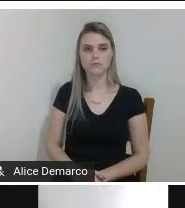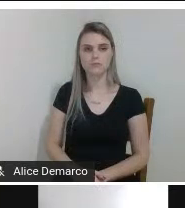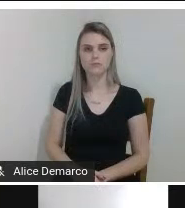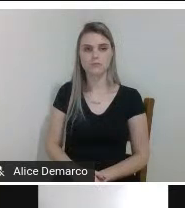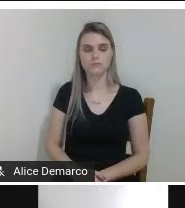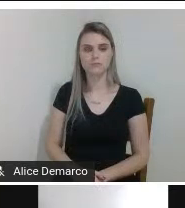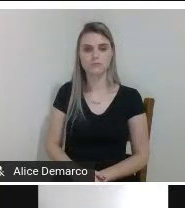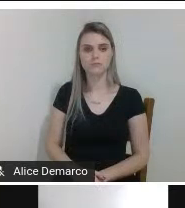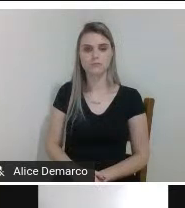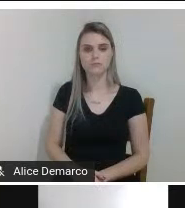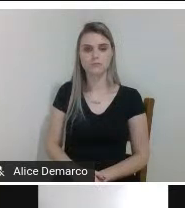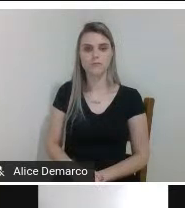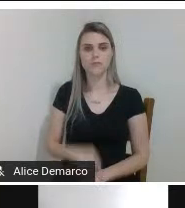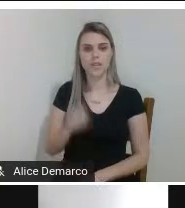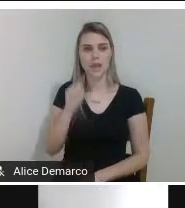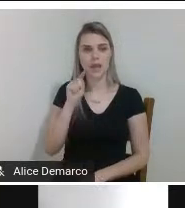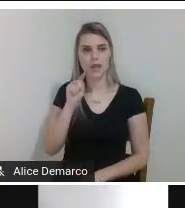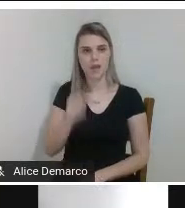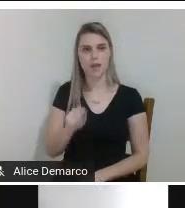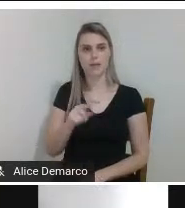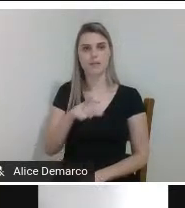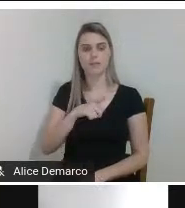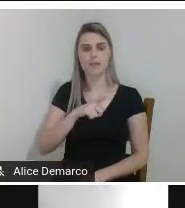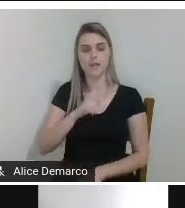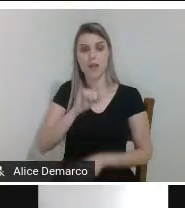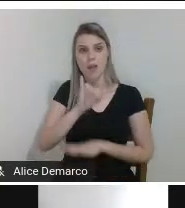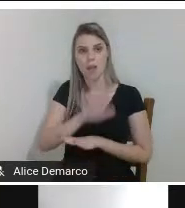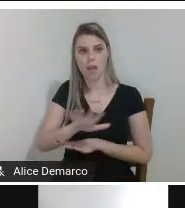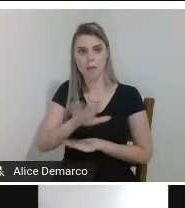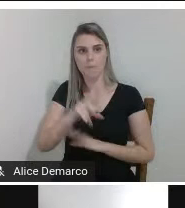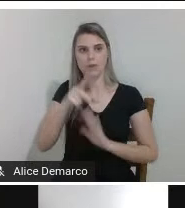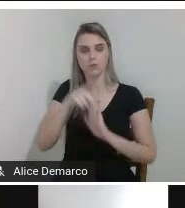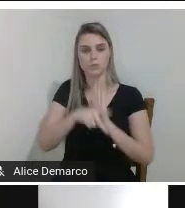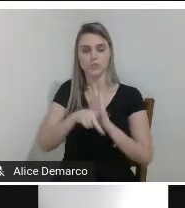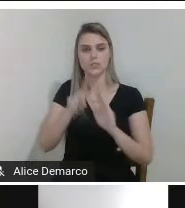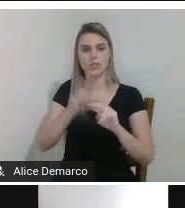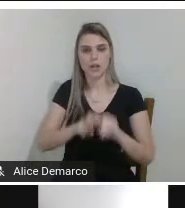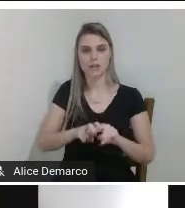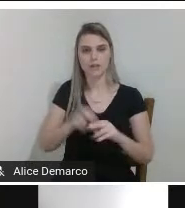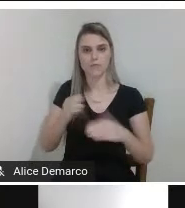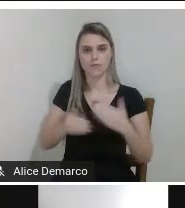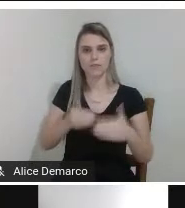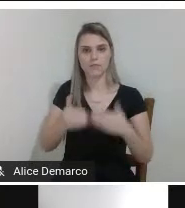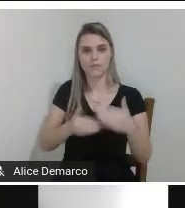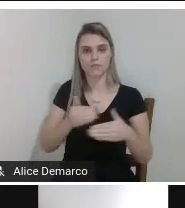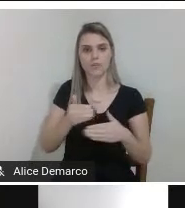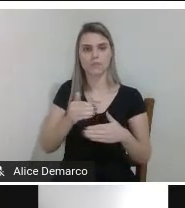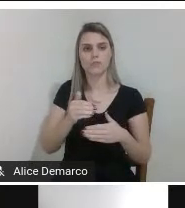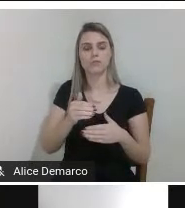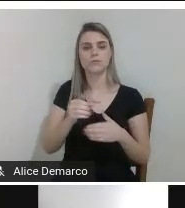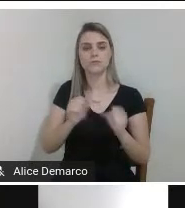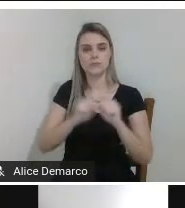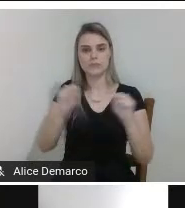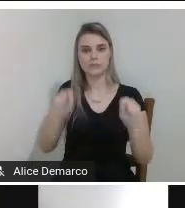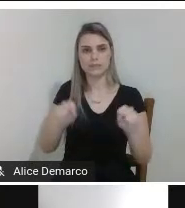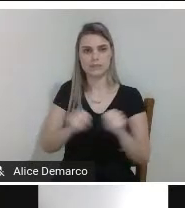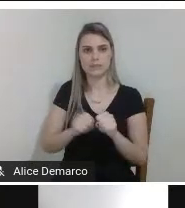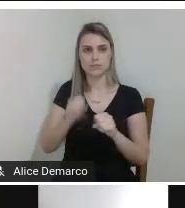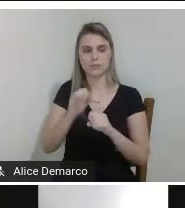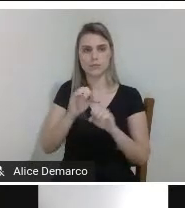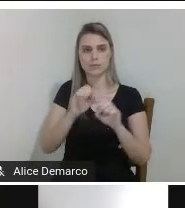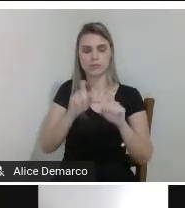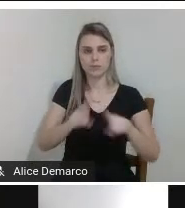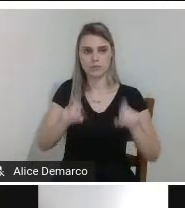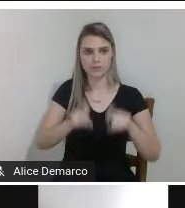aqui a gente tem a figura do projeto da cadeira que ela foi desenvolvida no Solidworks e ela conta